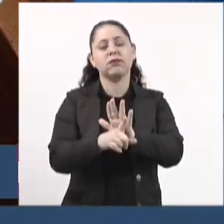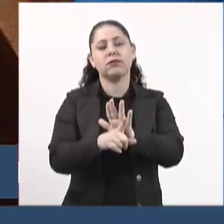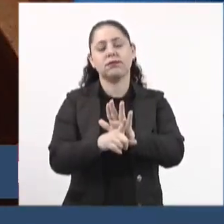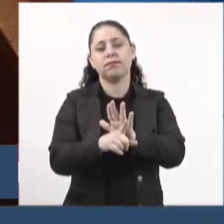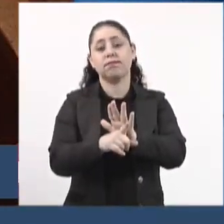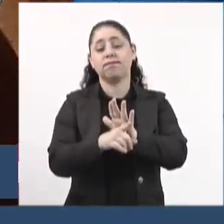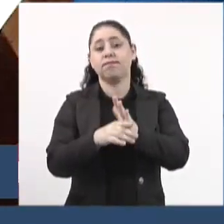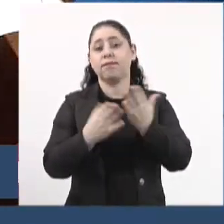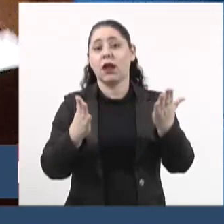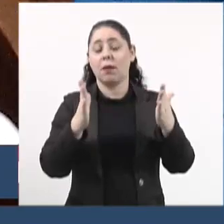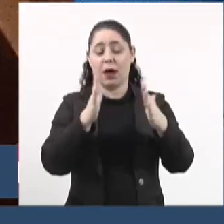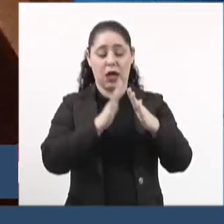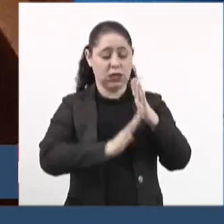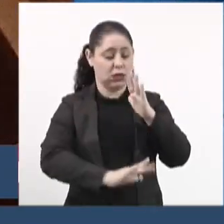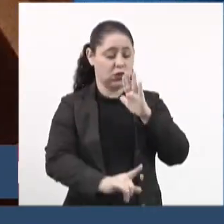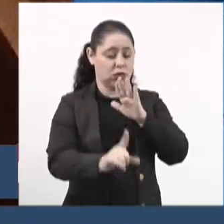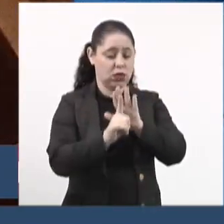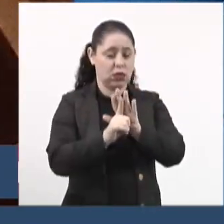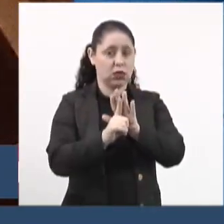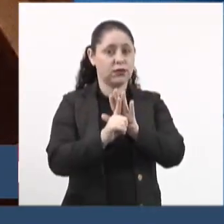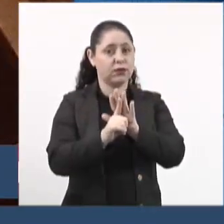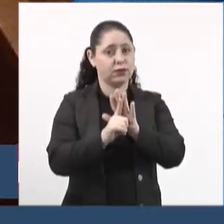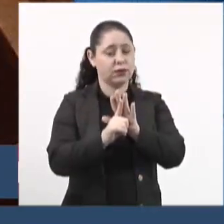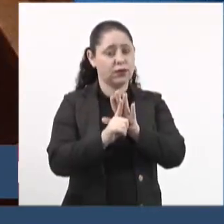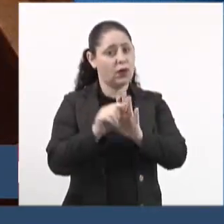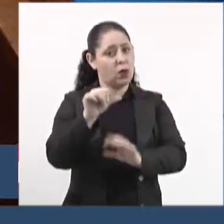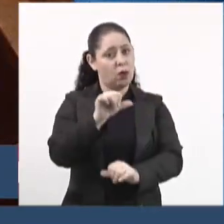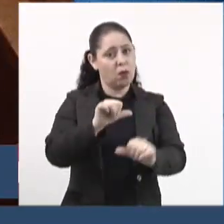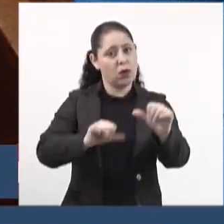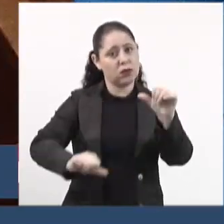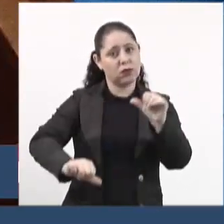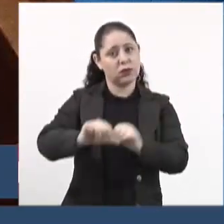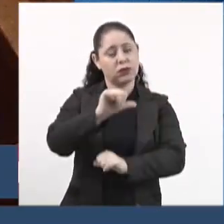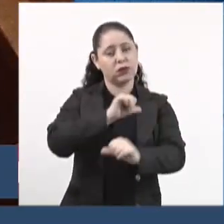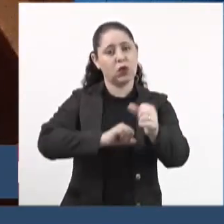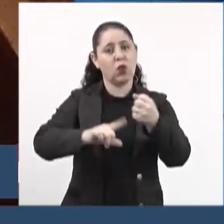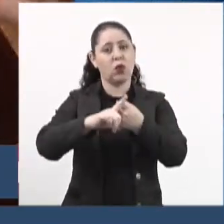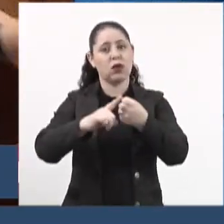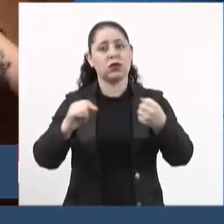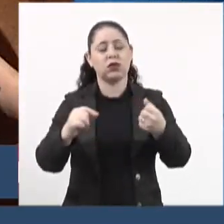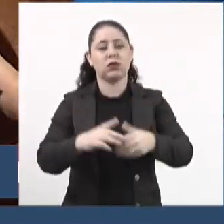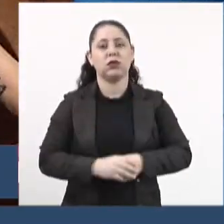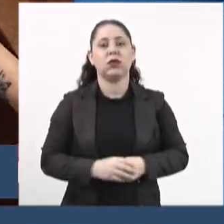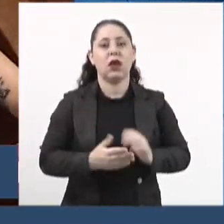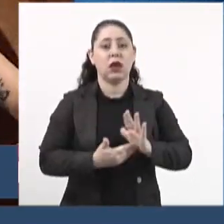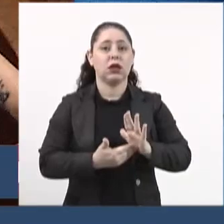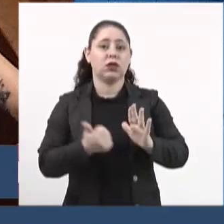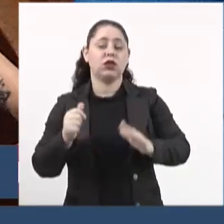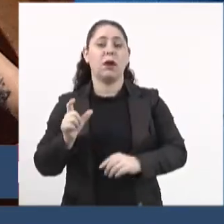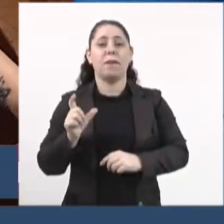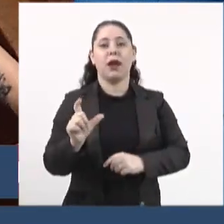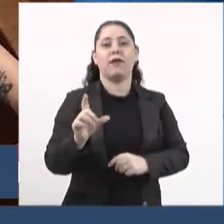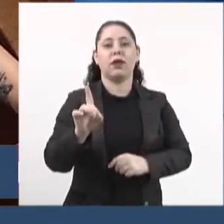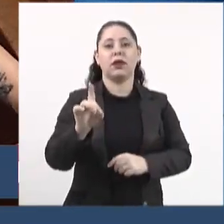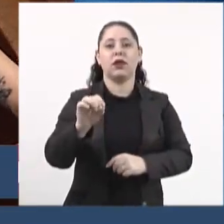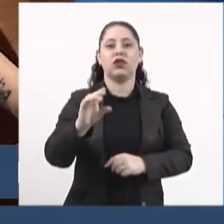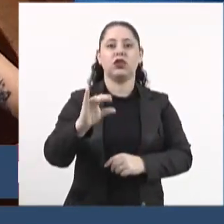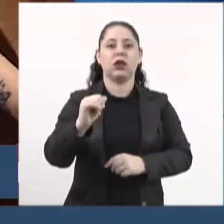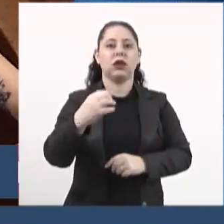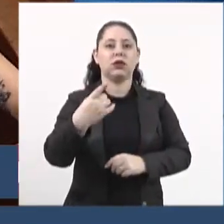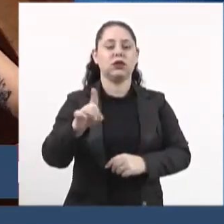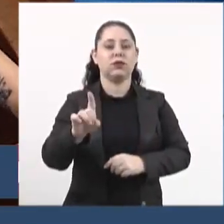vem para essa casa uma mudança nesse artigo, que tira a palavra dedicação exclusiva.